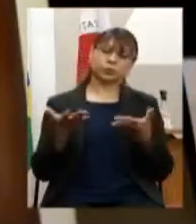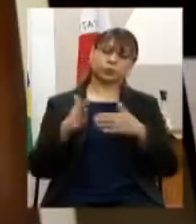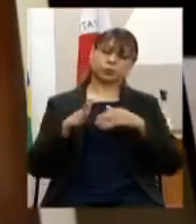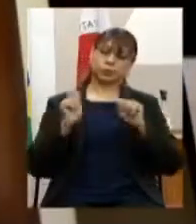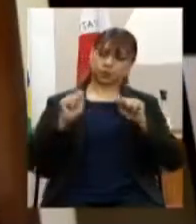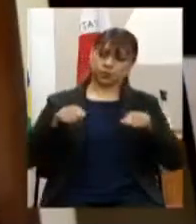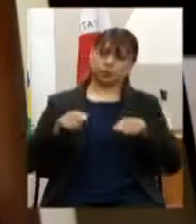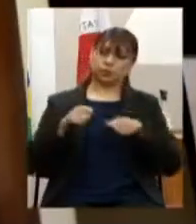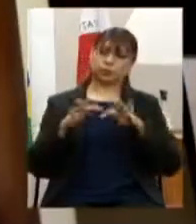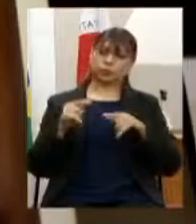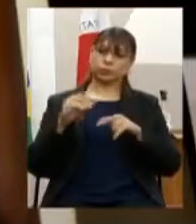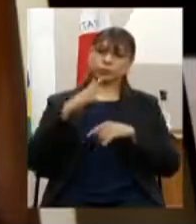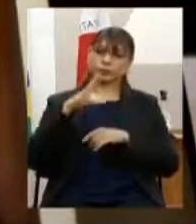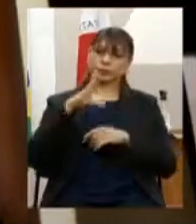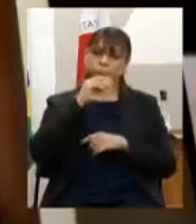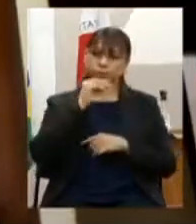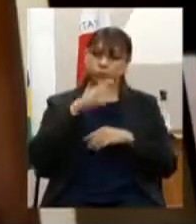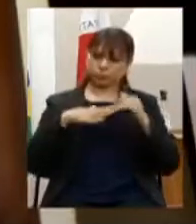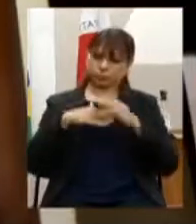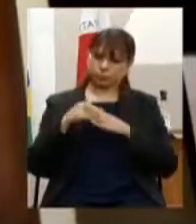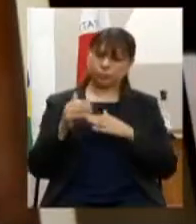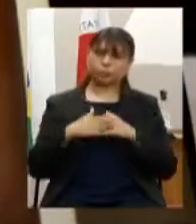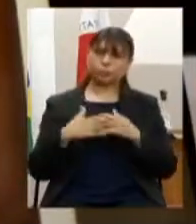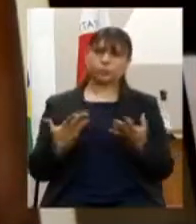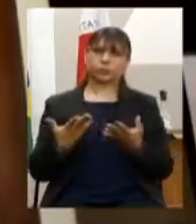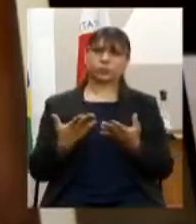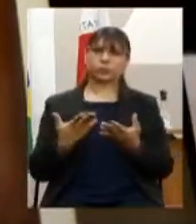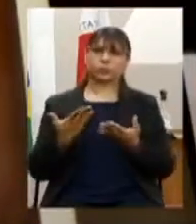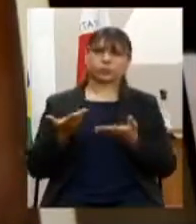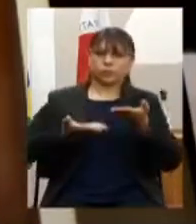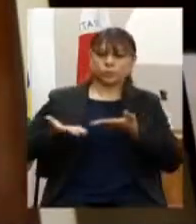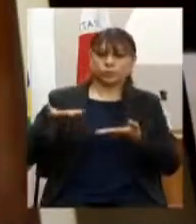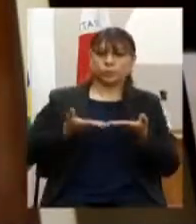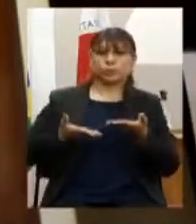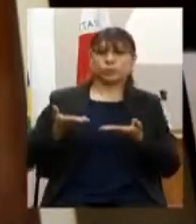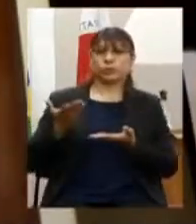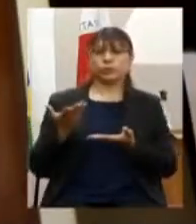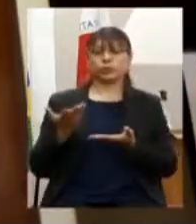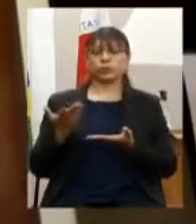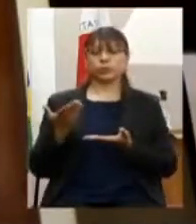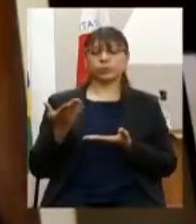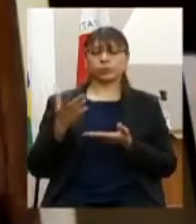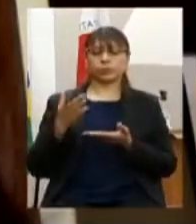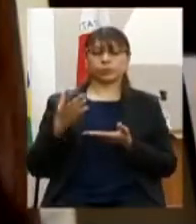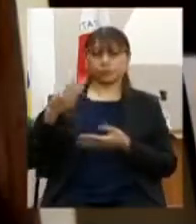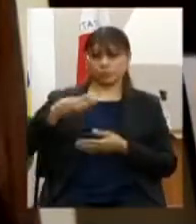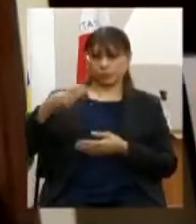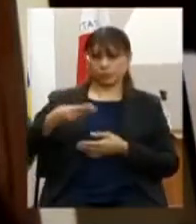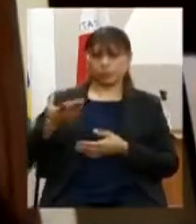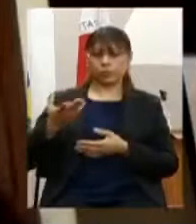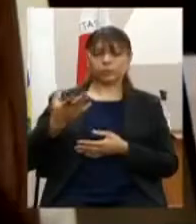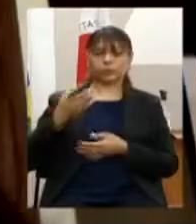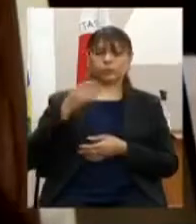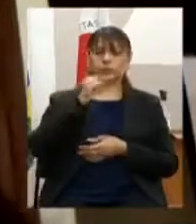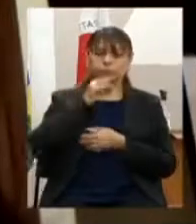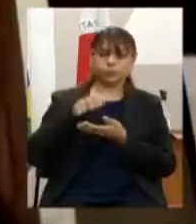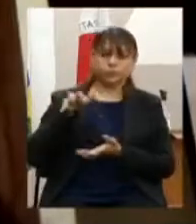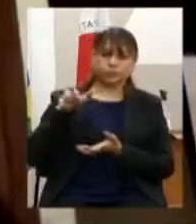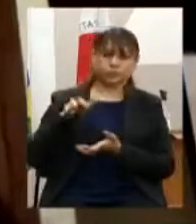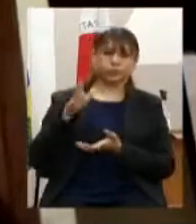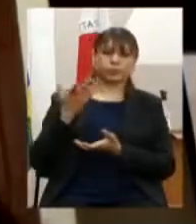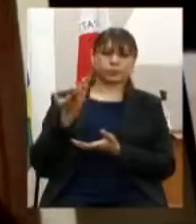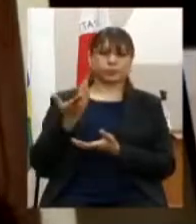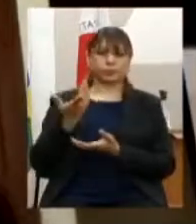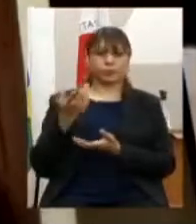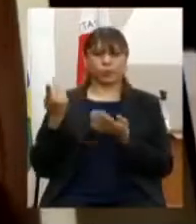sobre acolhimento e atenção à pessoa idosa vítima de violência em especial as do sexo feminino